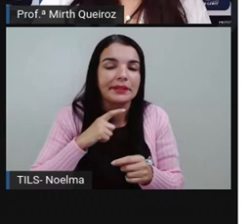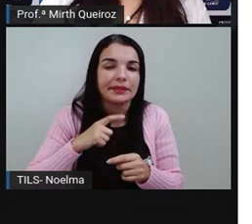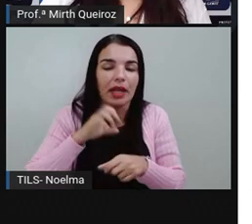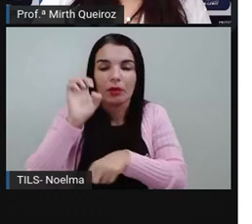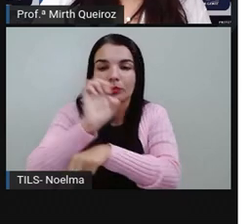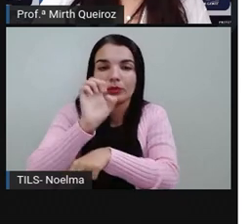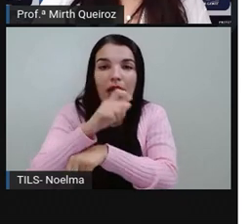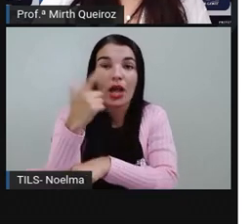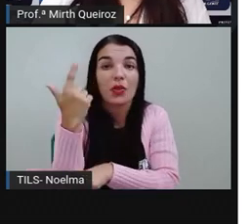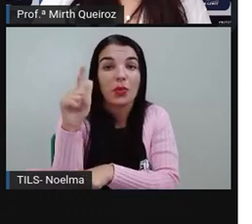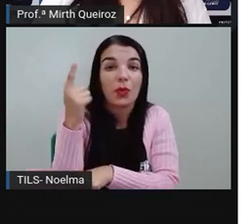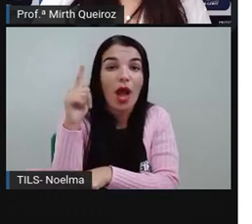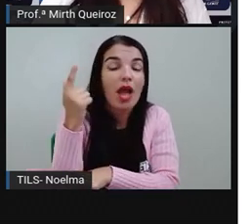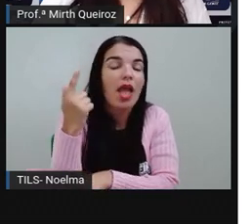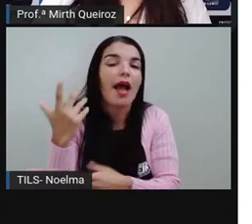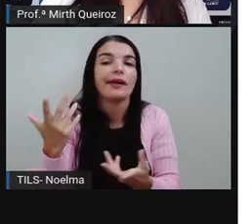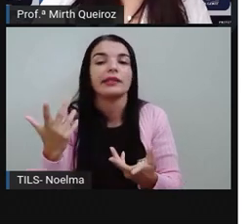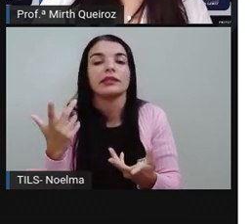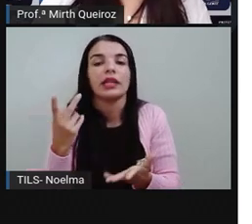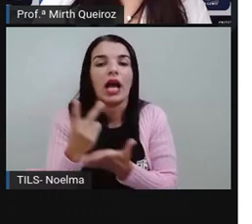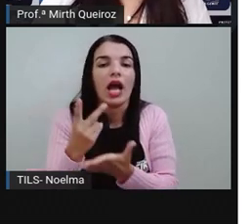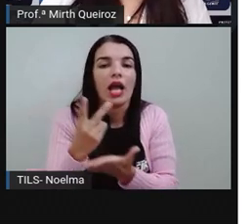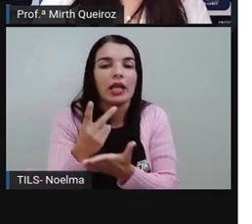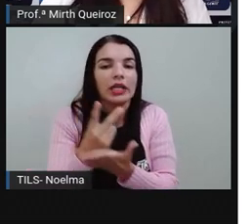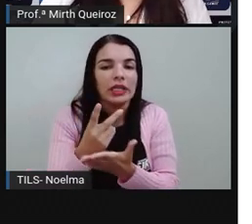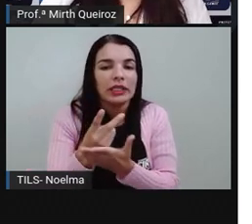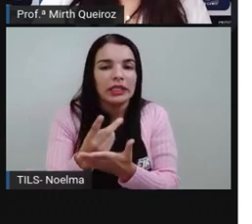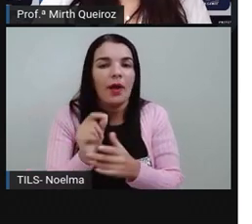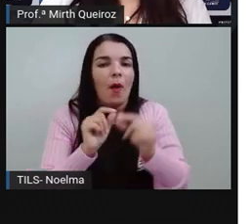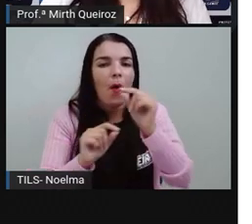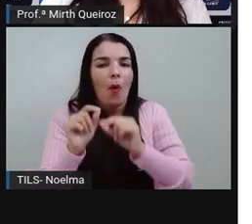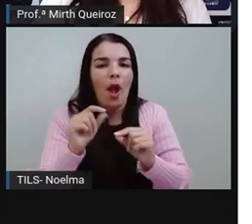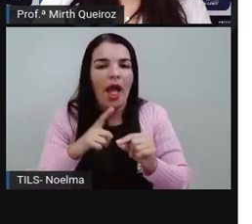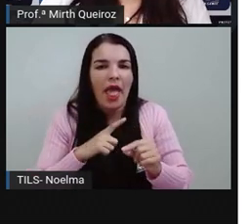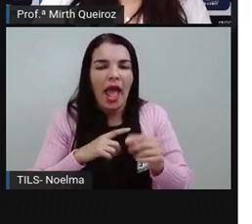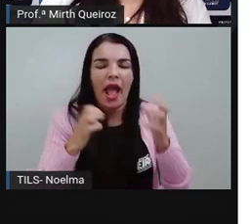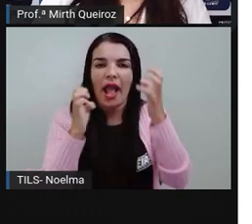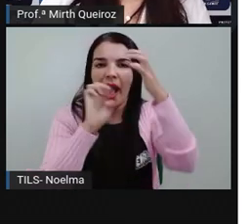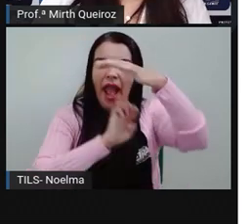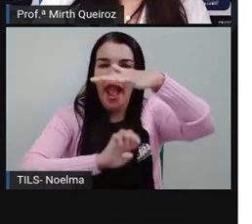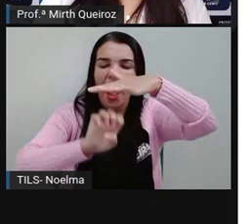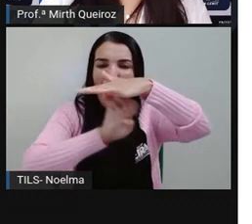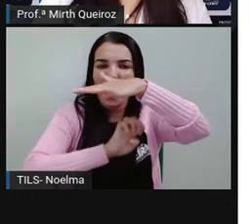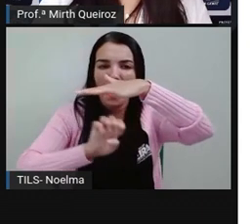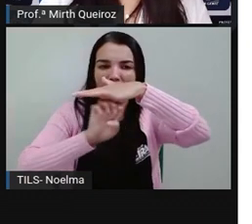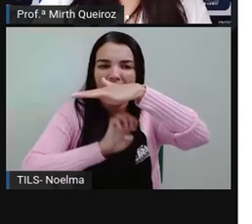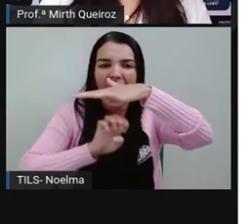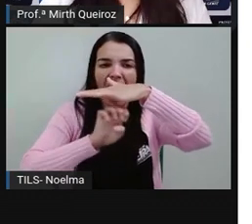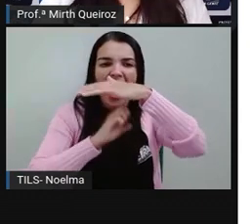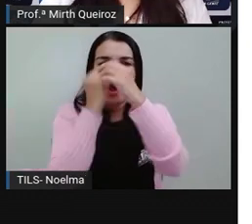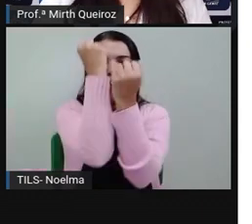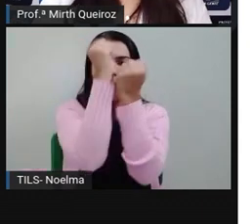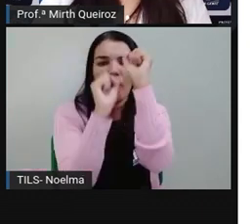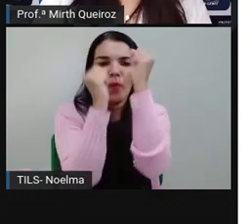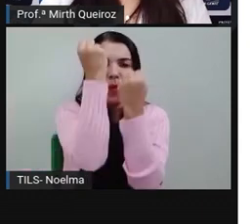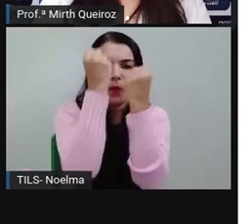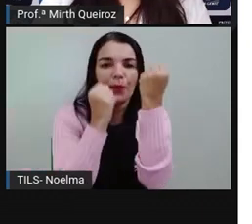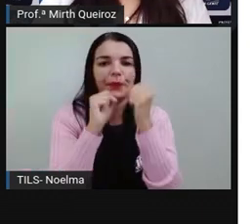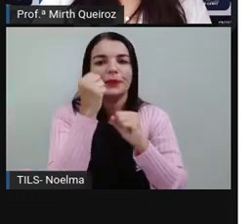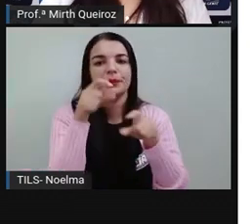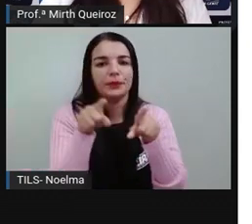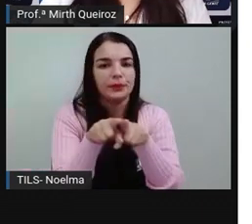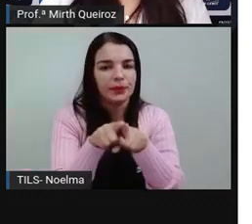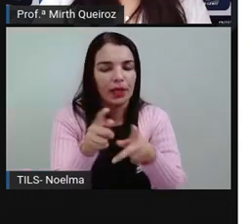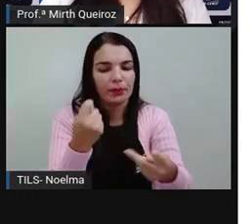estado do Goiás, né? Em Goiânia. Além de inúmeros investimentos modernos na